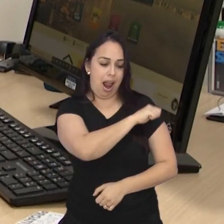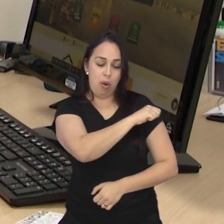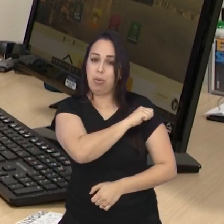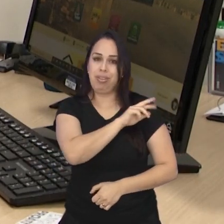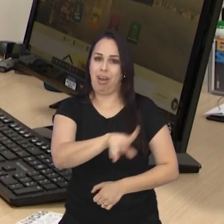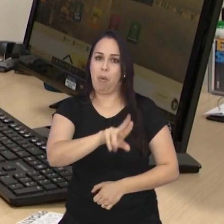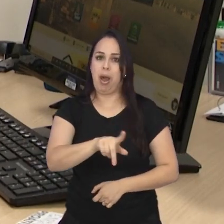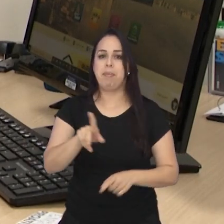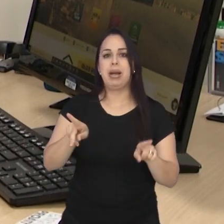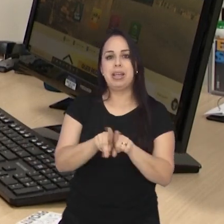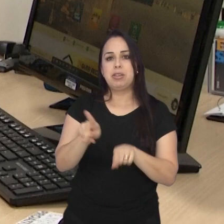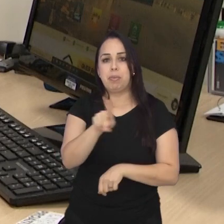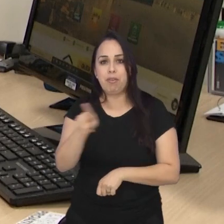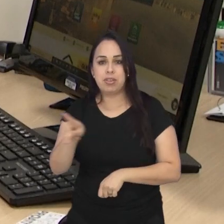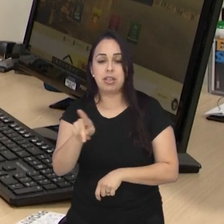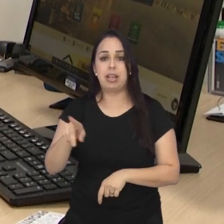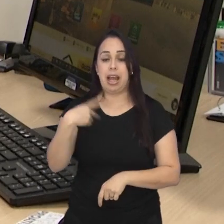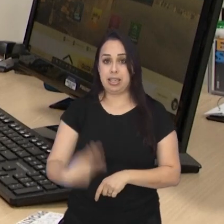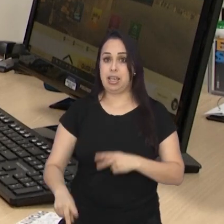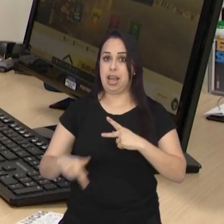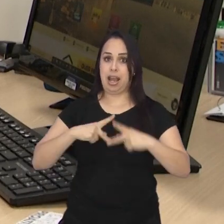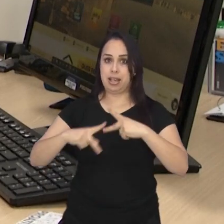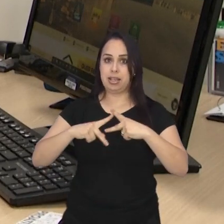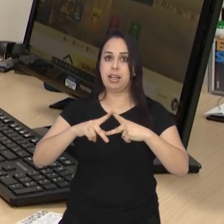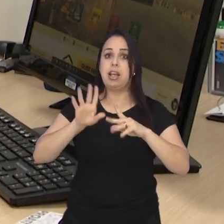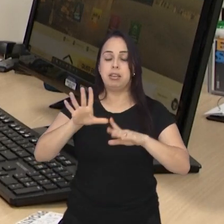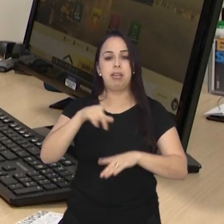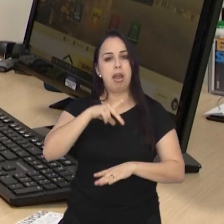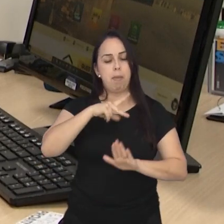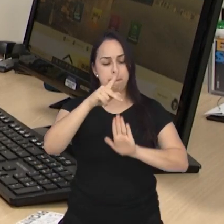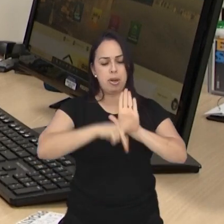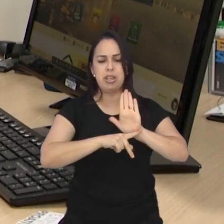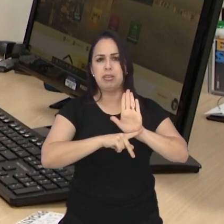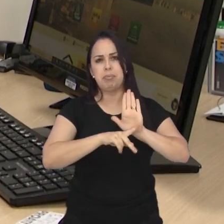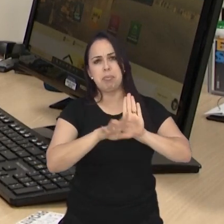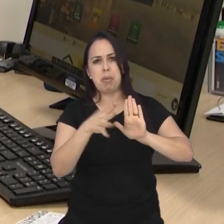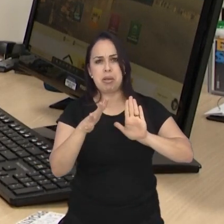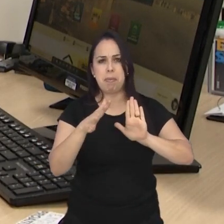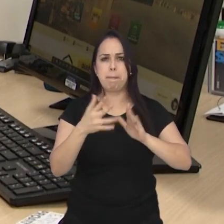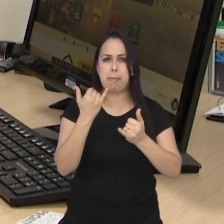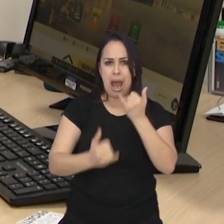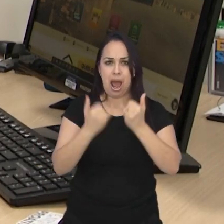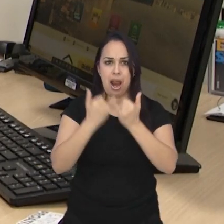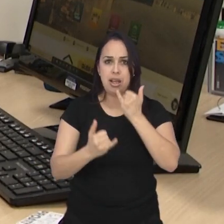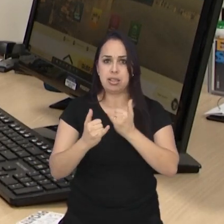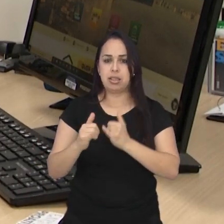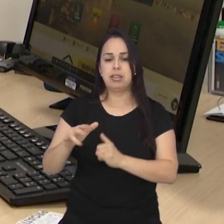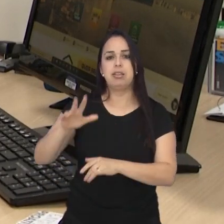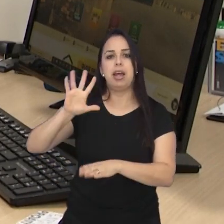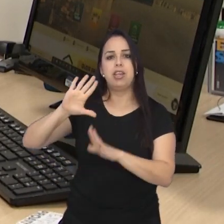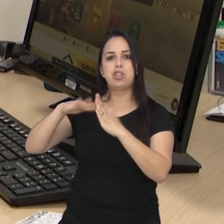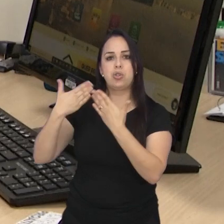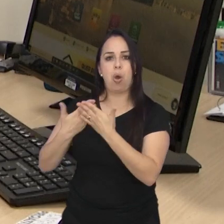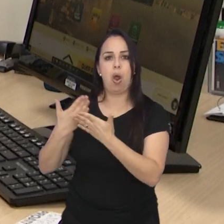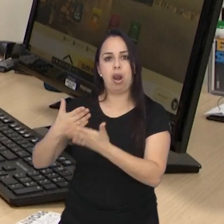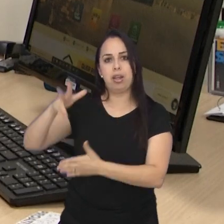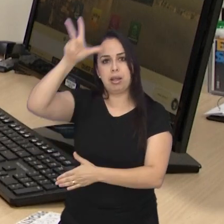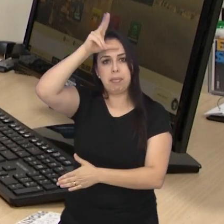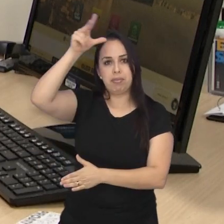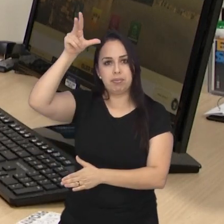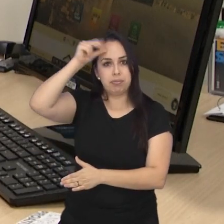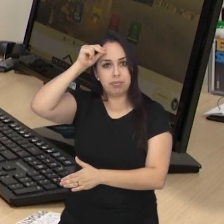também professores e tem aqui na cidade de São José dos Campos já esse projeto sendo desenvolvido na rede municipal, tanto